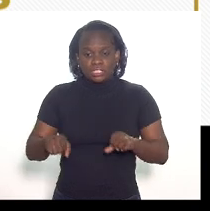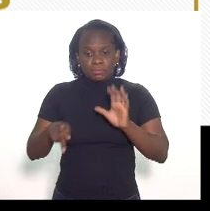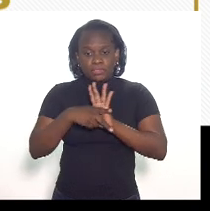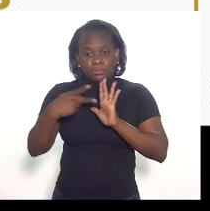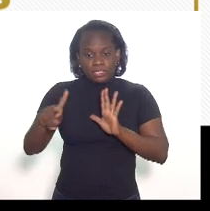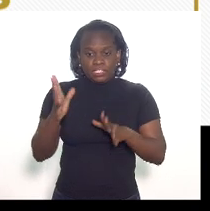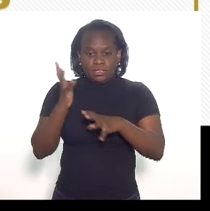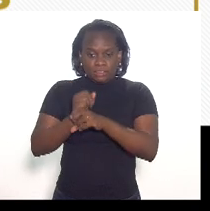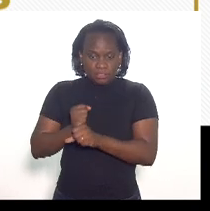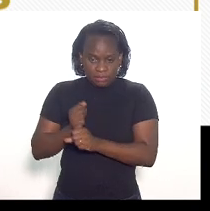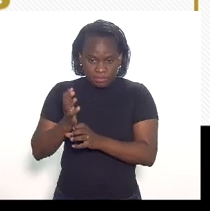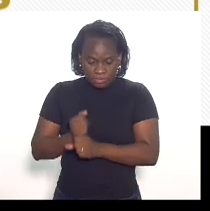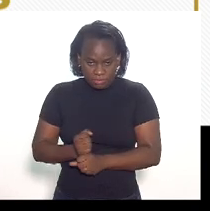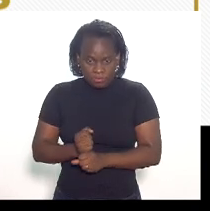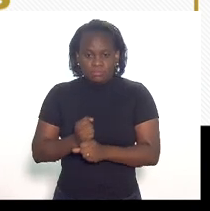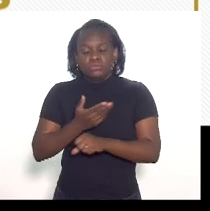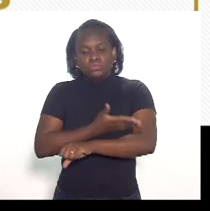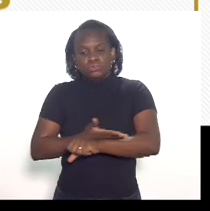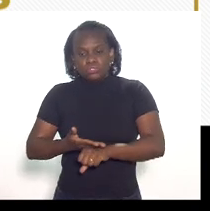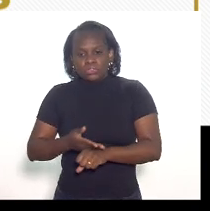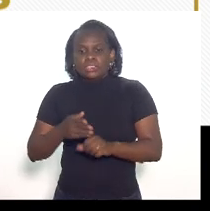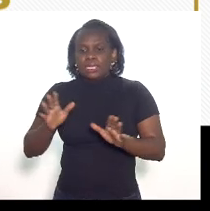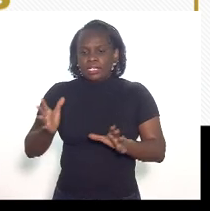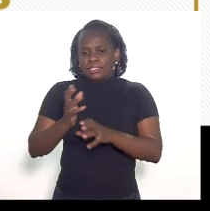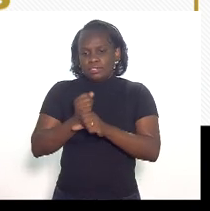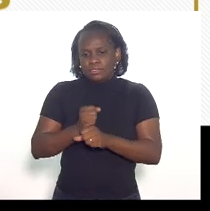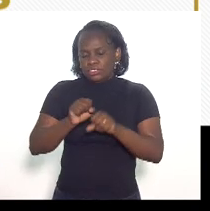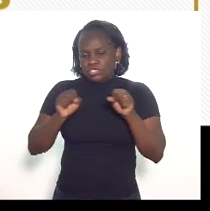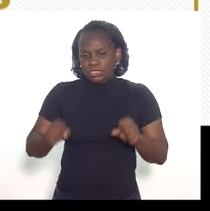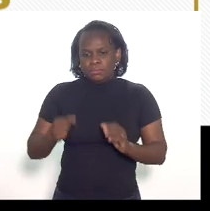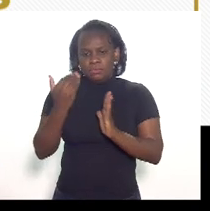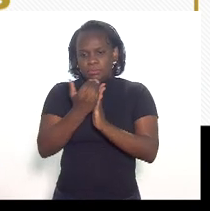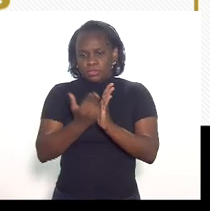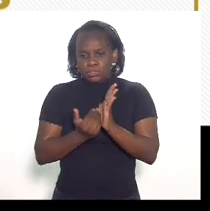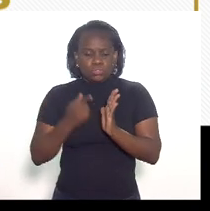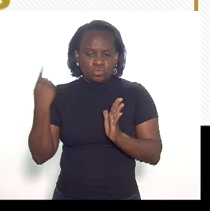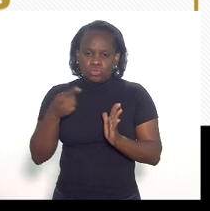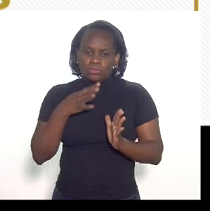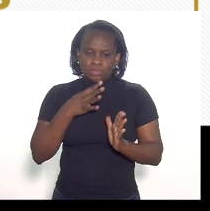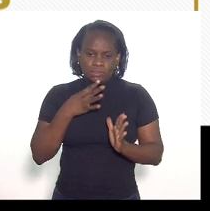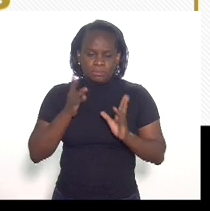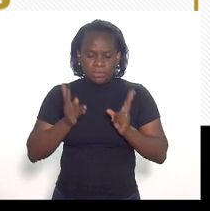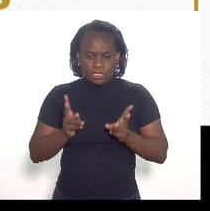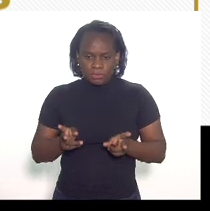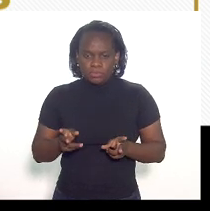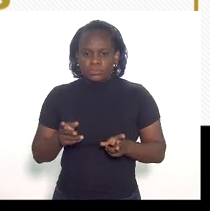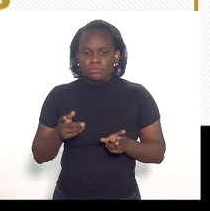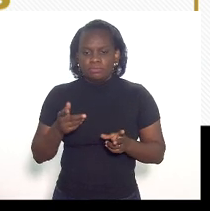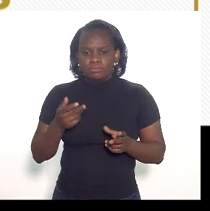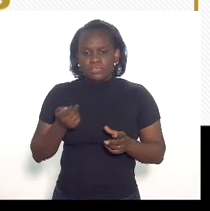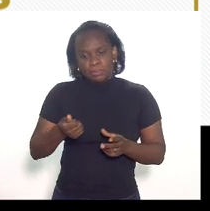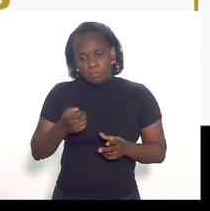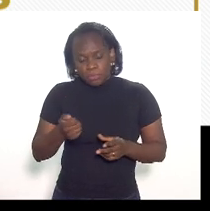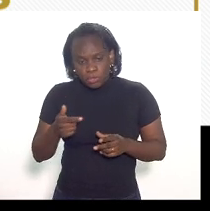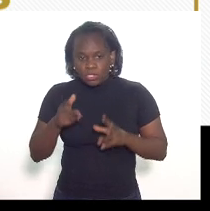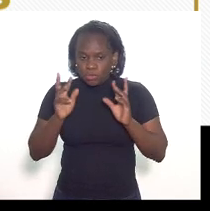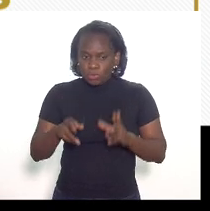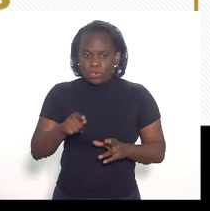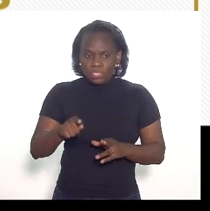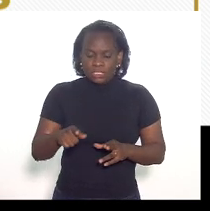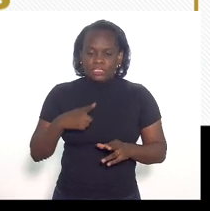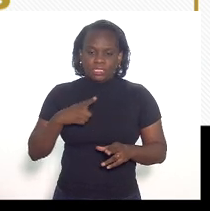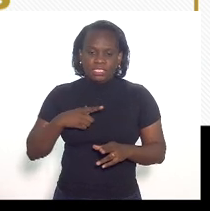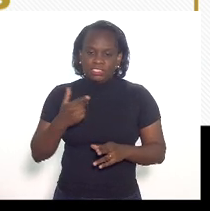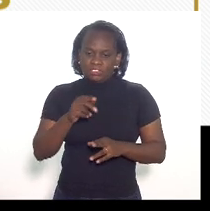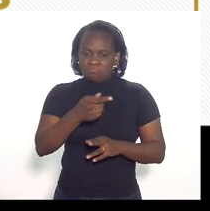contabilidade, geralmente sistemas padrão, bastante conhecidos em mercado, são poucos os sistemas desse tipo e desse porte disponíveis em